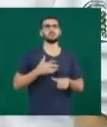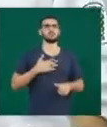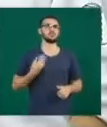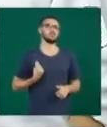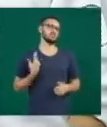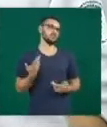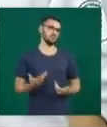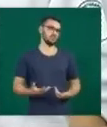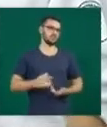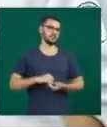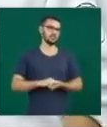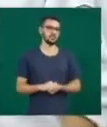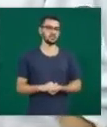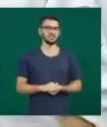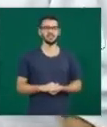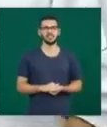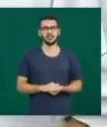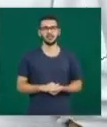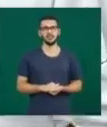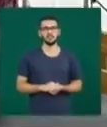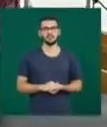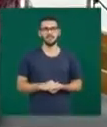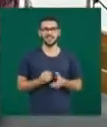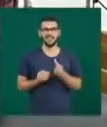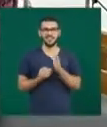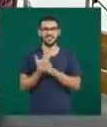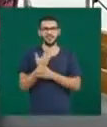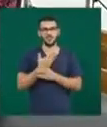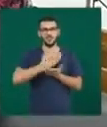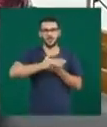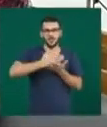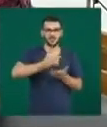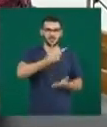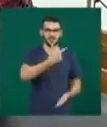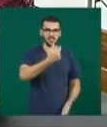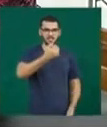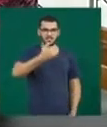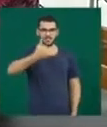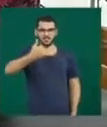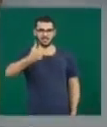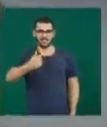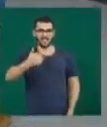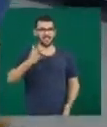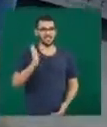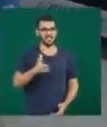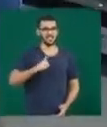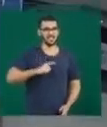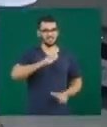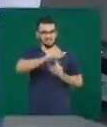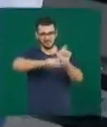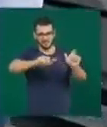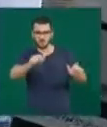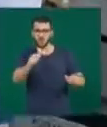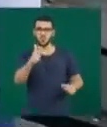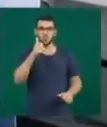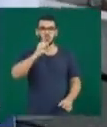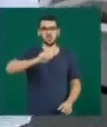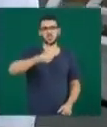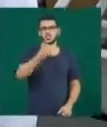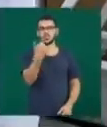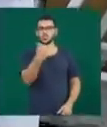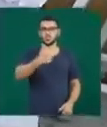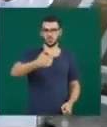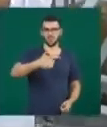O projeto foi criado no início de 2017 e atualmente conta com 12 participantes, que são orientadas por estudantes de